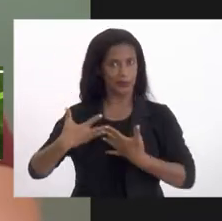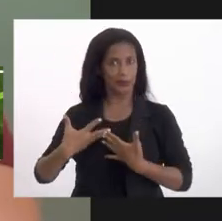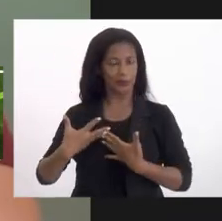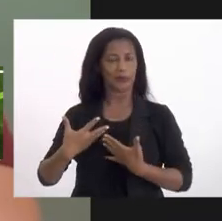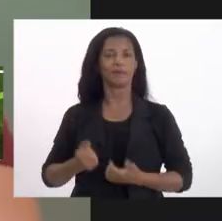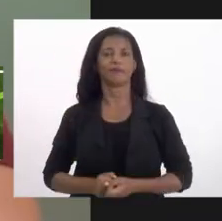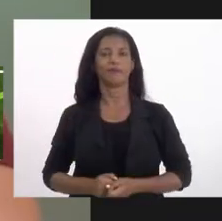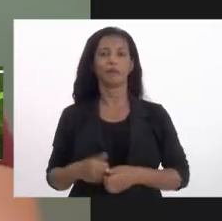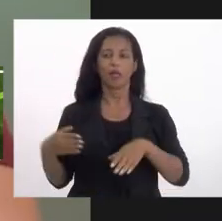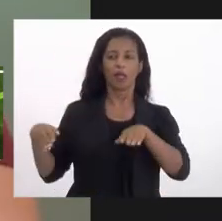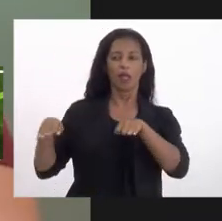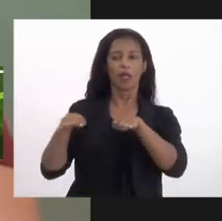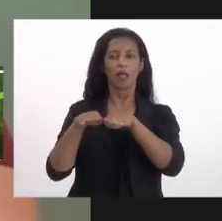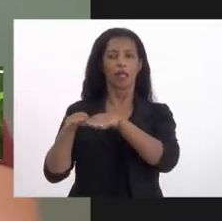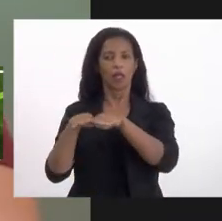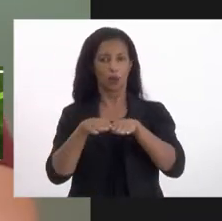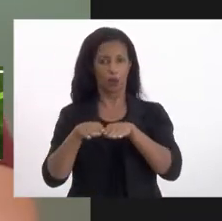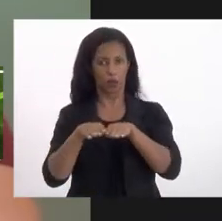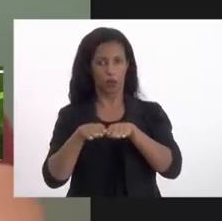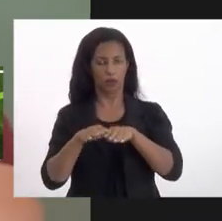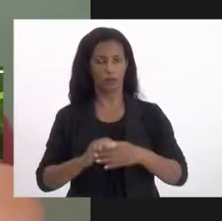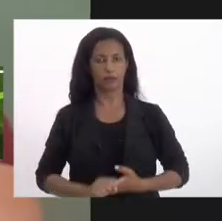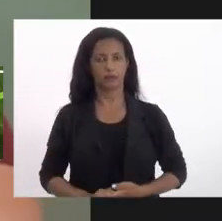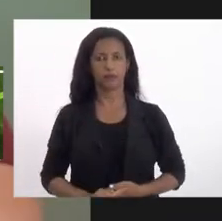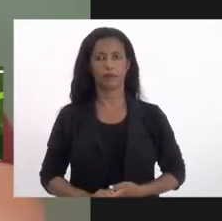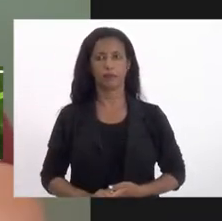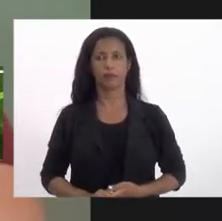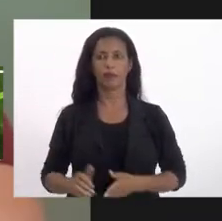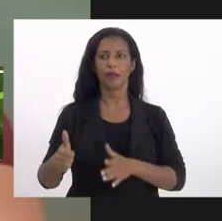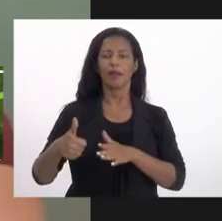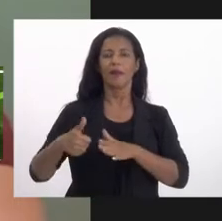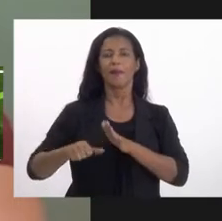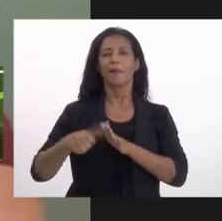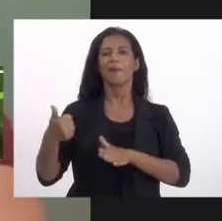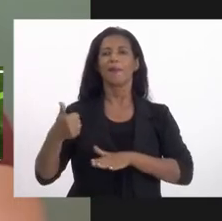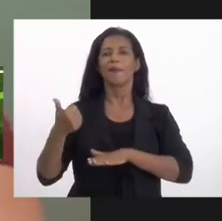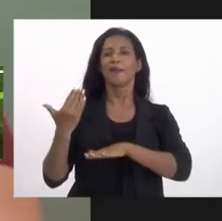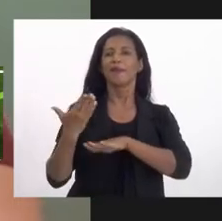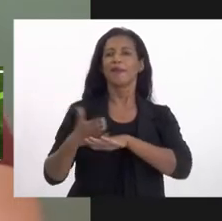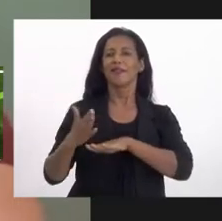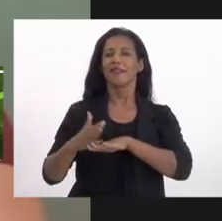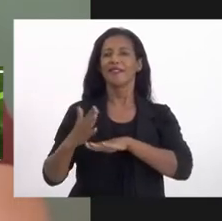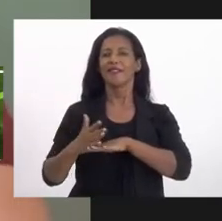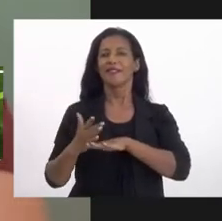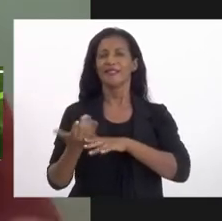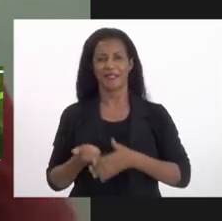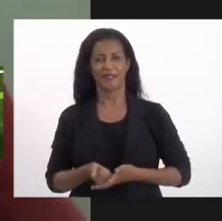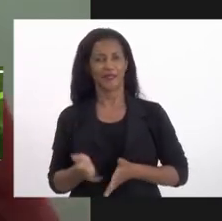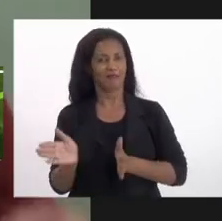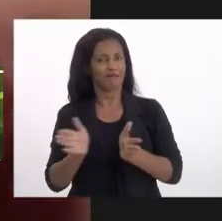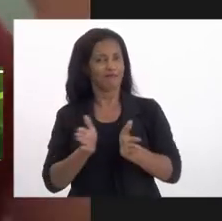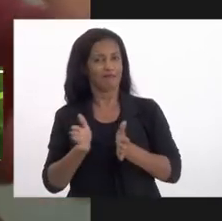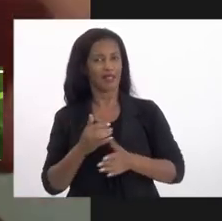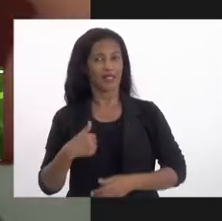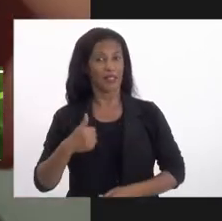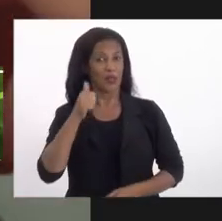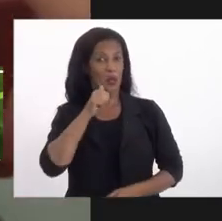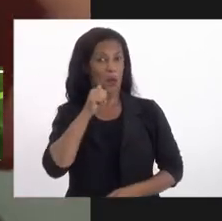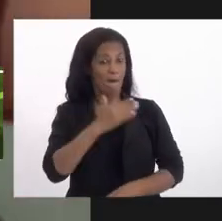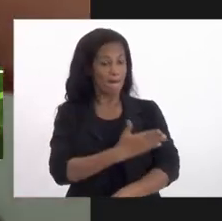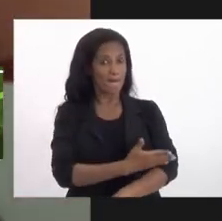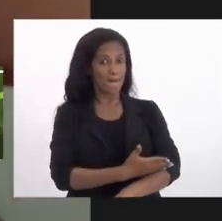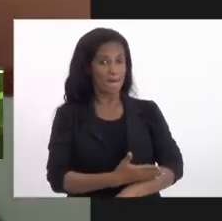esteja em igualdade de posições. É um primeiro exercício de acessibilidade atitudinal. Então, eu sou uma mulher